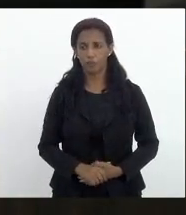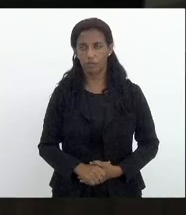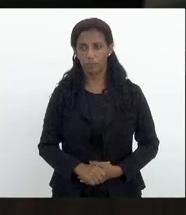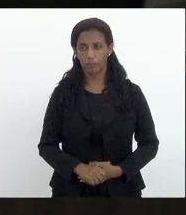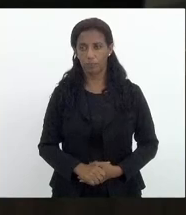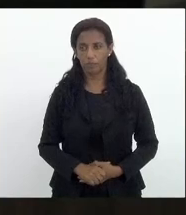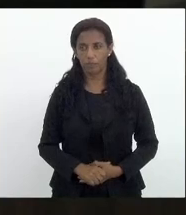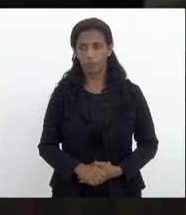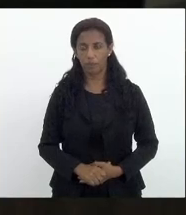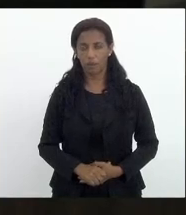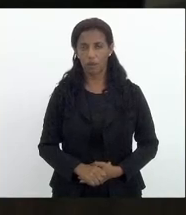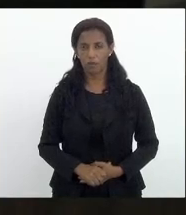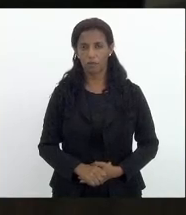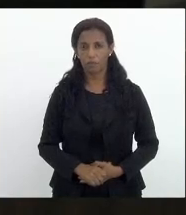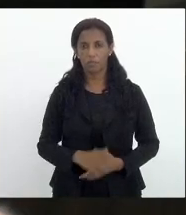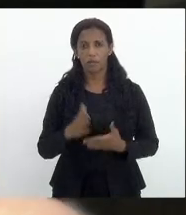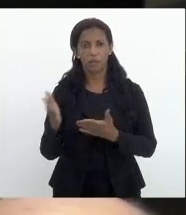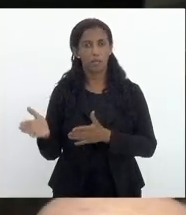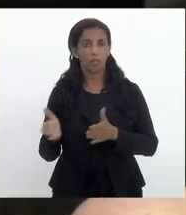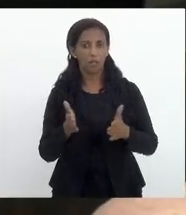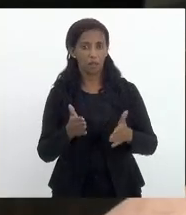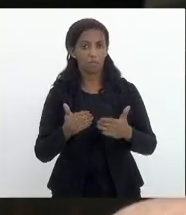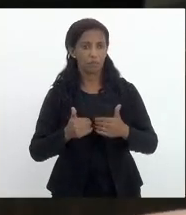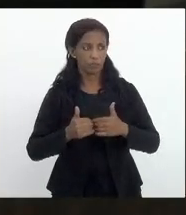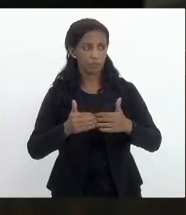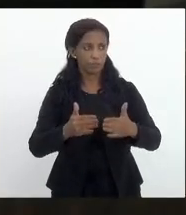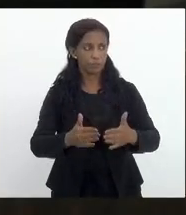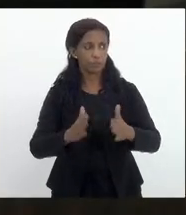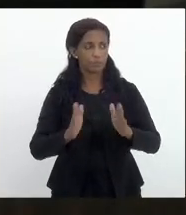E aí, nós já...